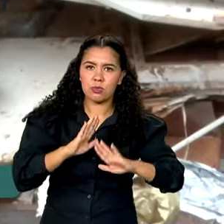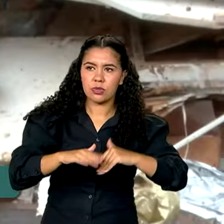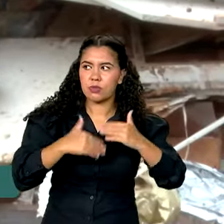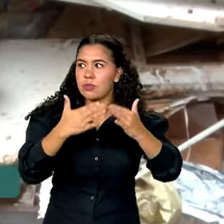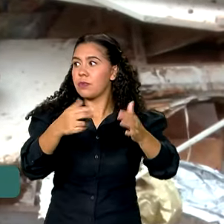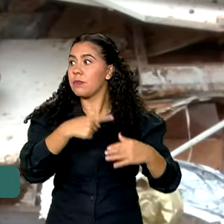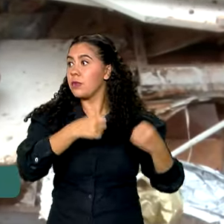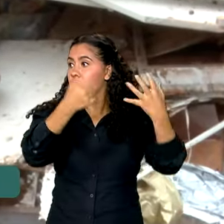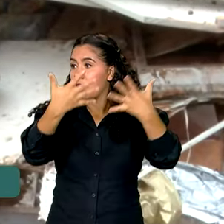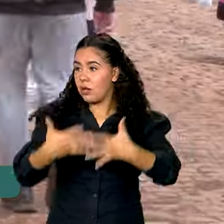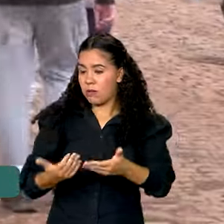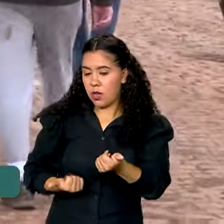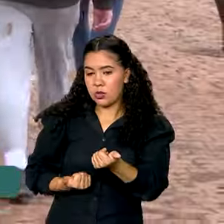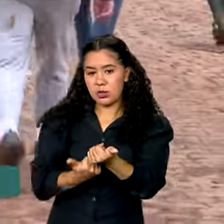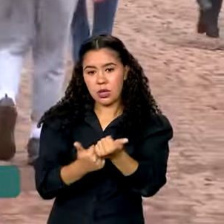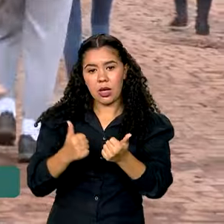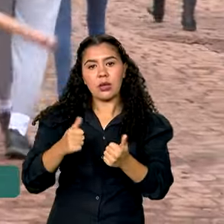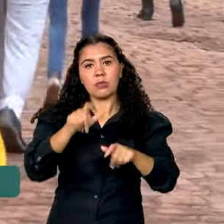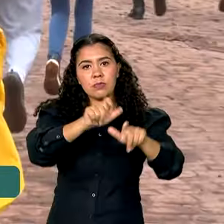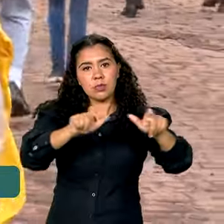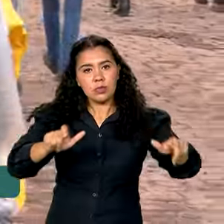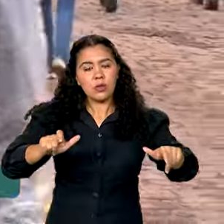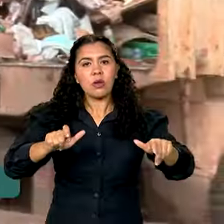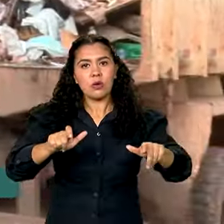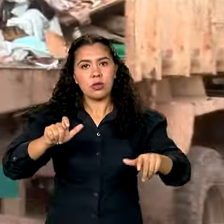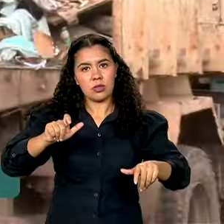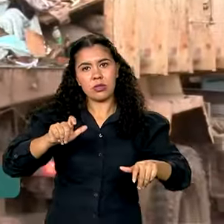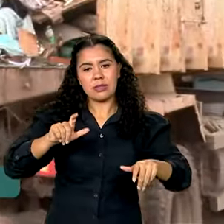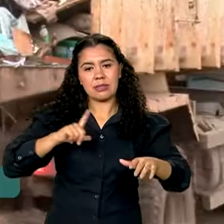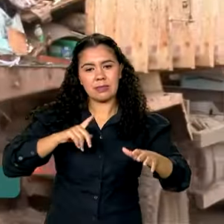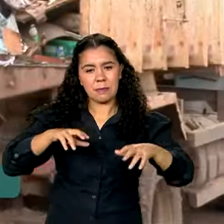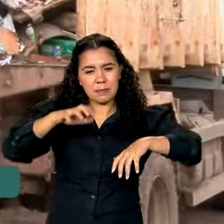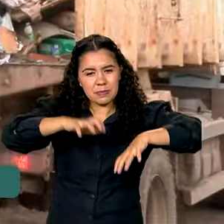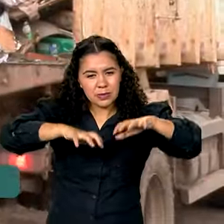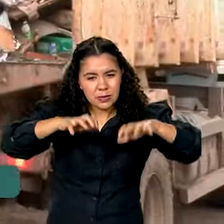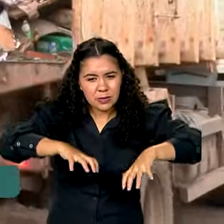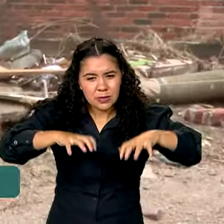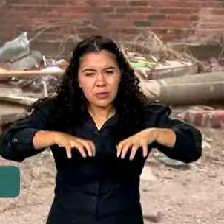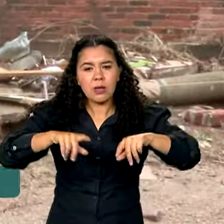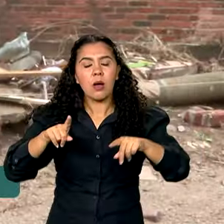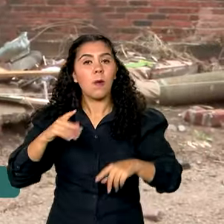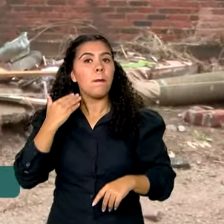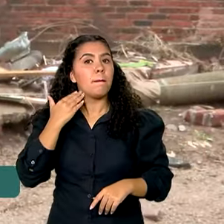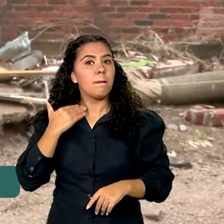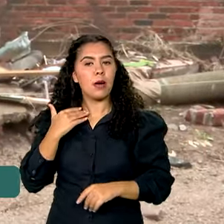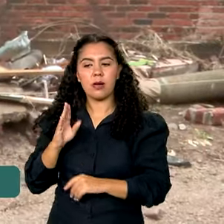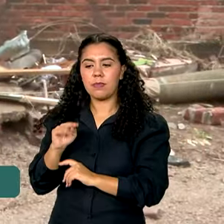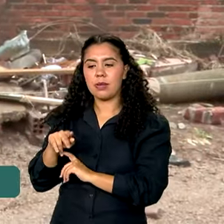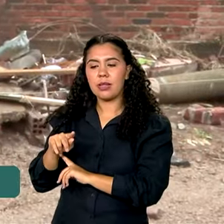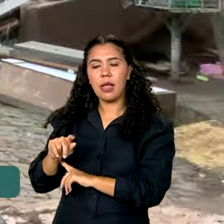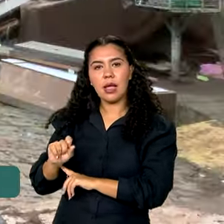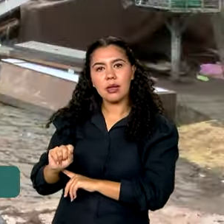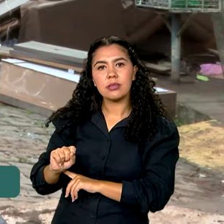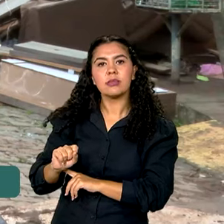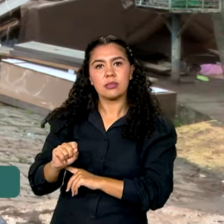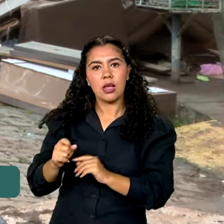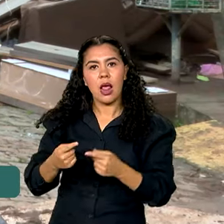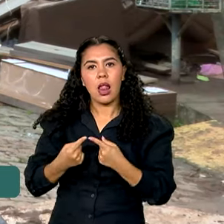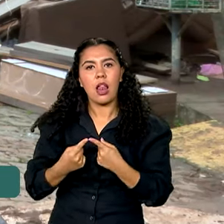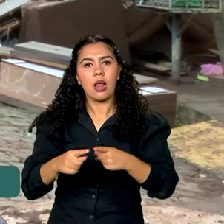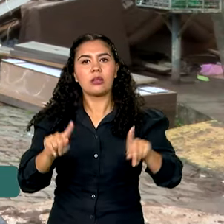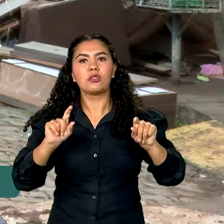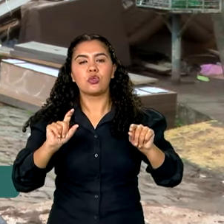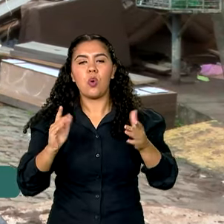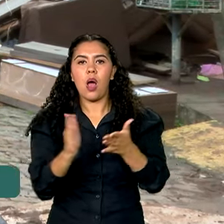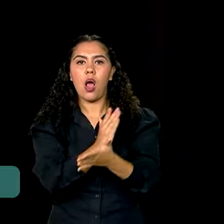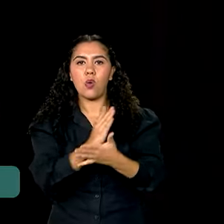Para ajudar as vítimas das chuvas e enchentes do Rio Grande do Sul, o banco lançou algumas ações, entre elas o programa BNDES